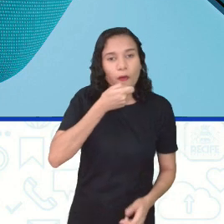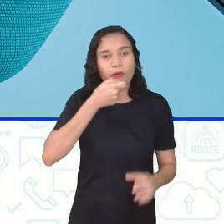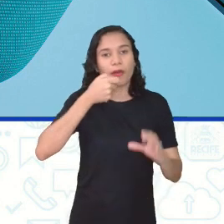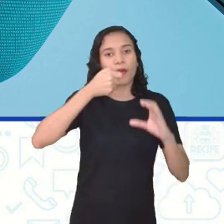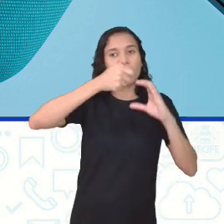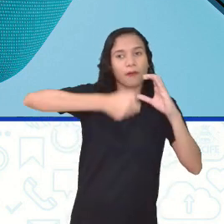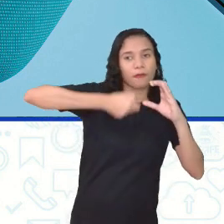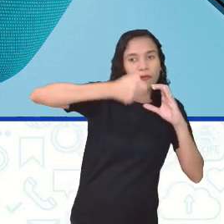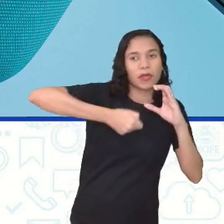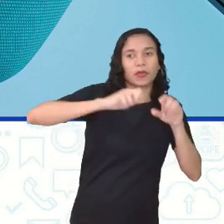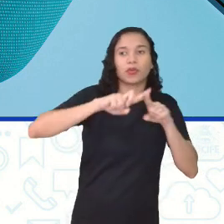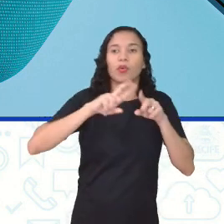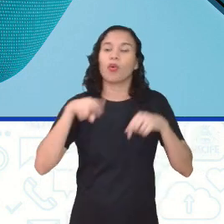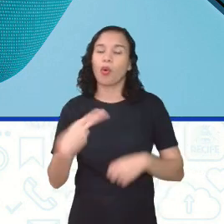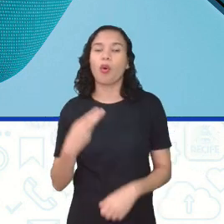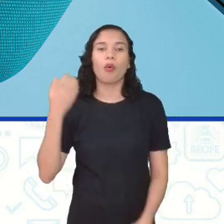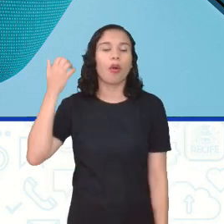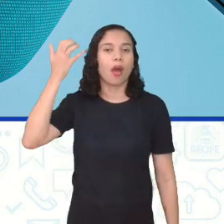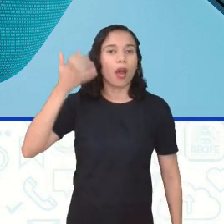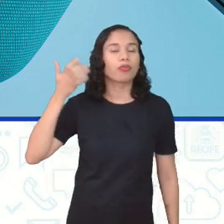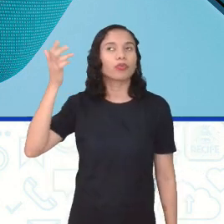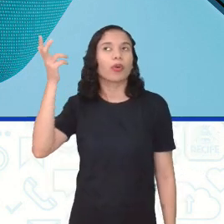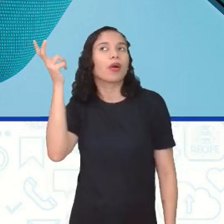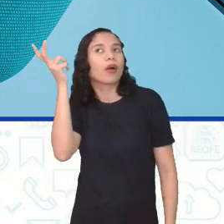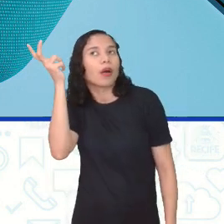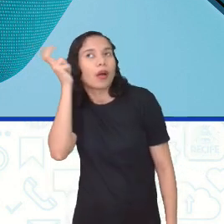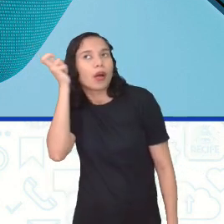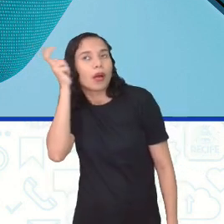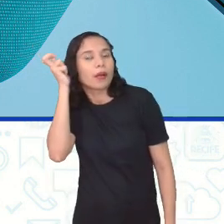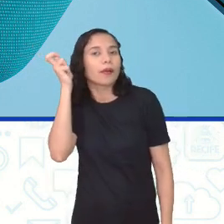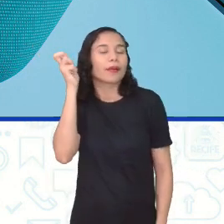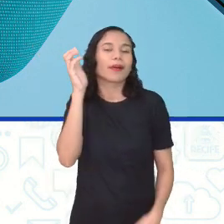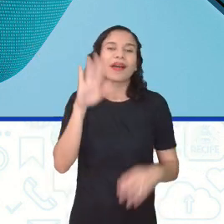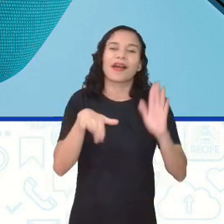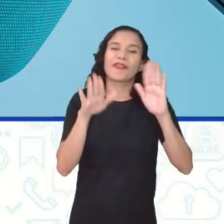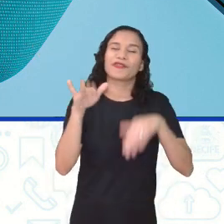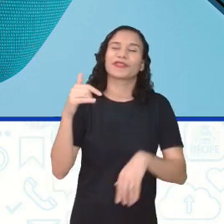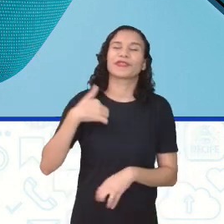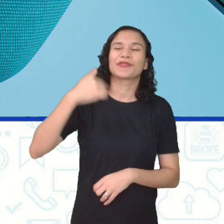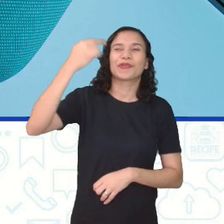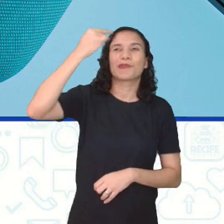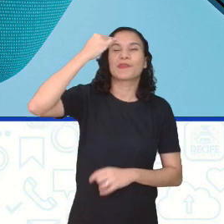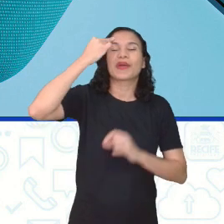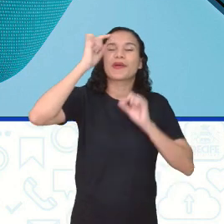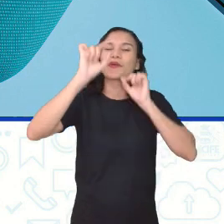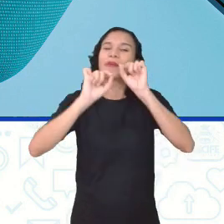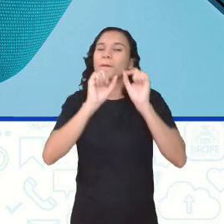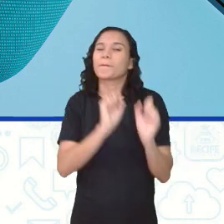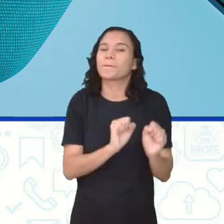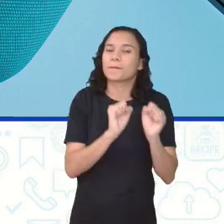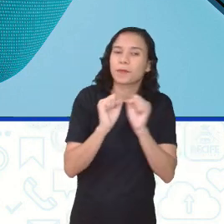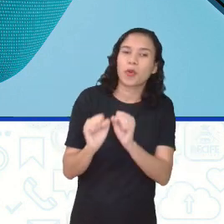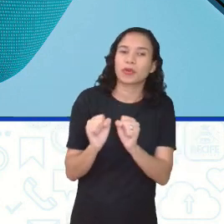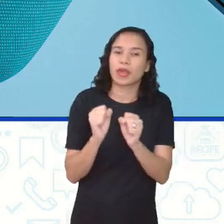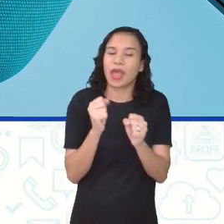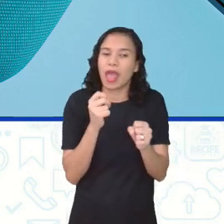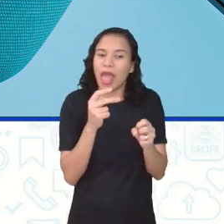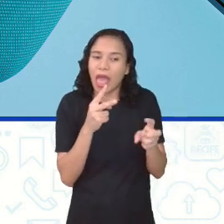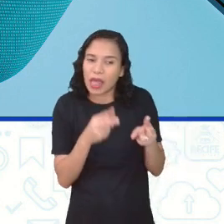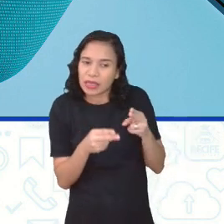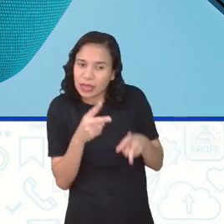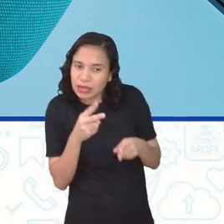um videocast. Em áudio, se for um podcast. Então, às vezes, eu fico pensando que há uma possibilidade de edição ali